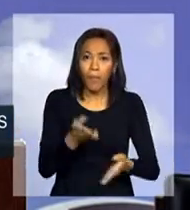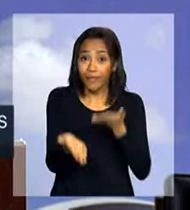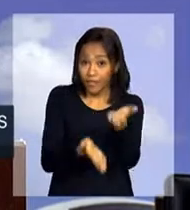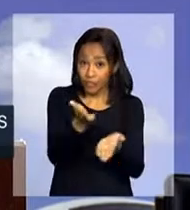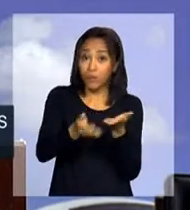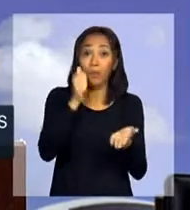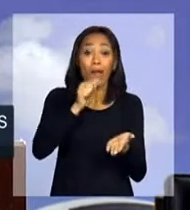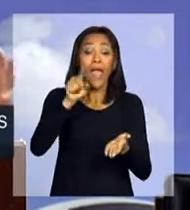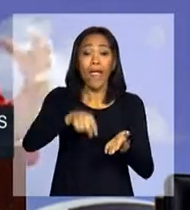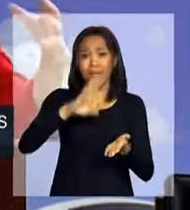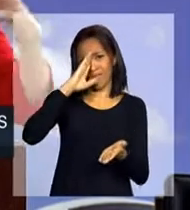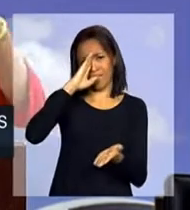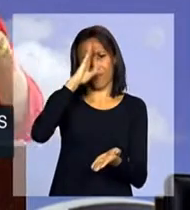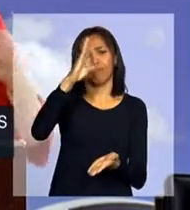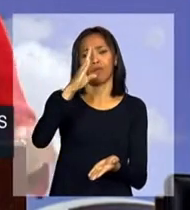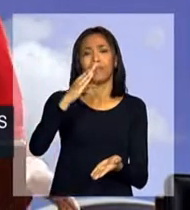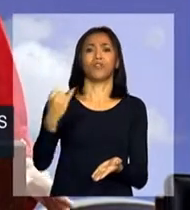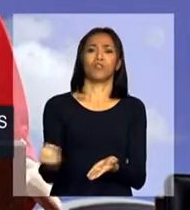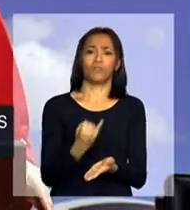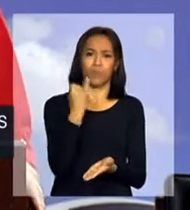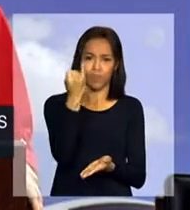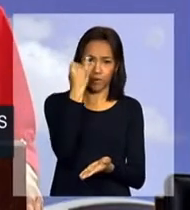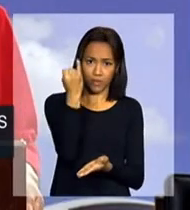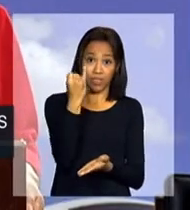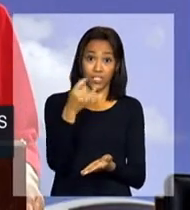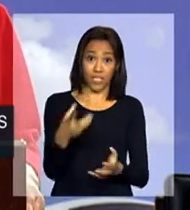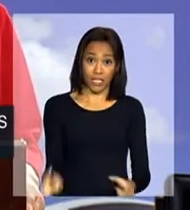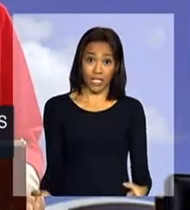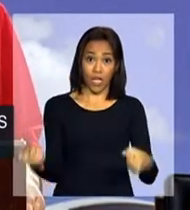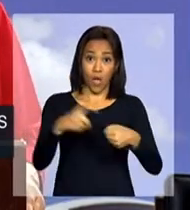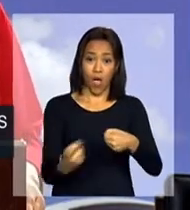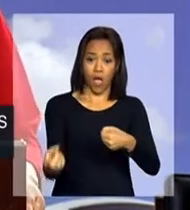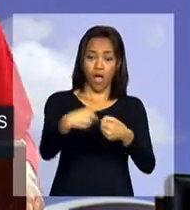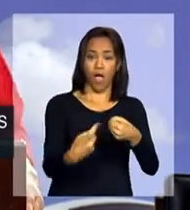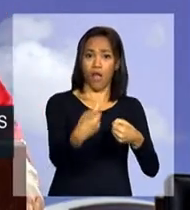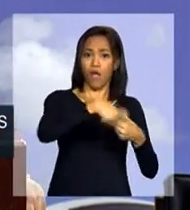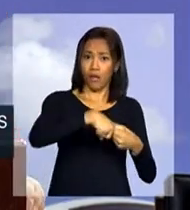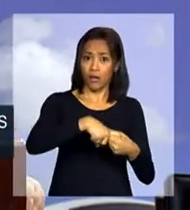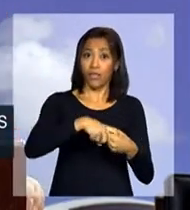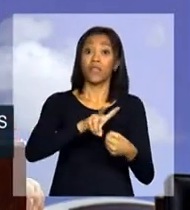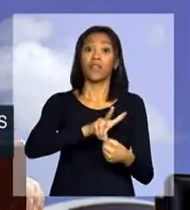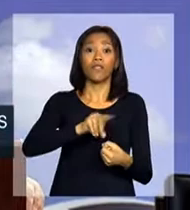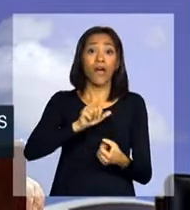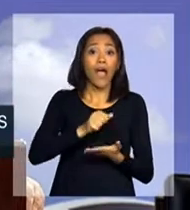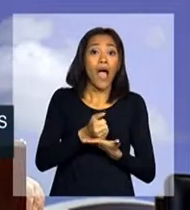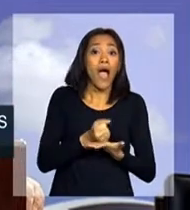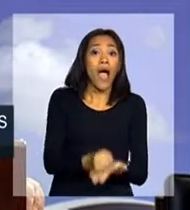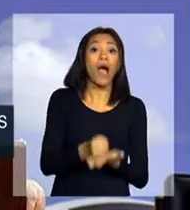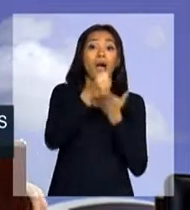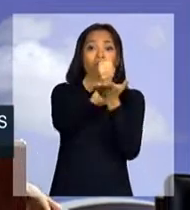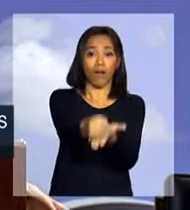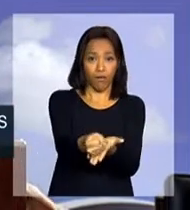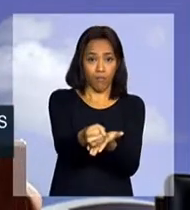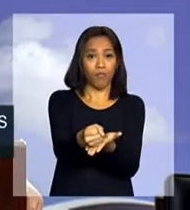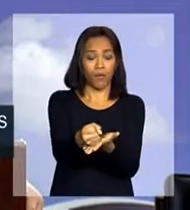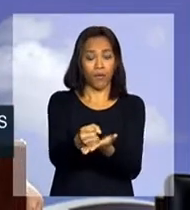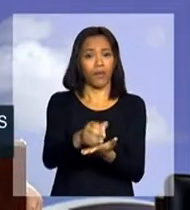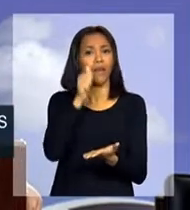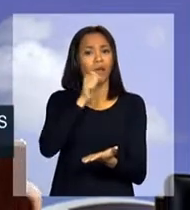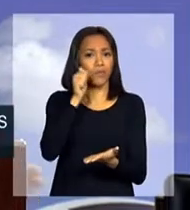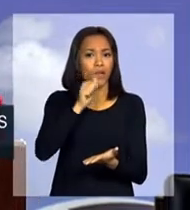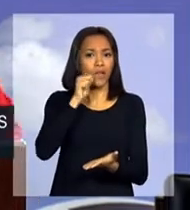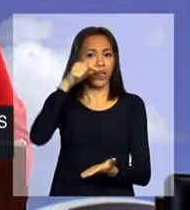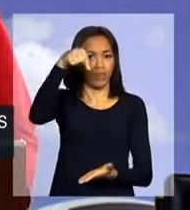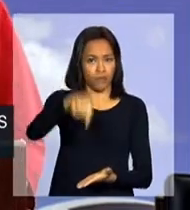nessa junção de órgãos que vão fazer a defesa da mulher deste país.